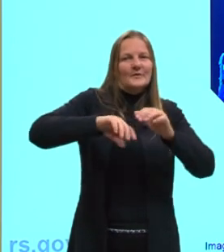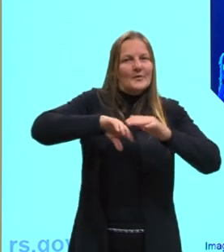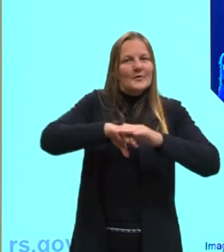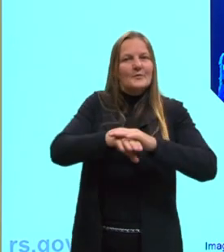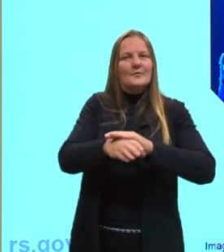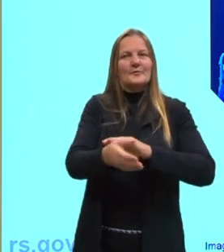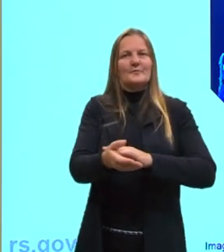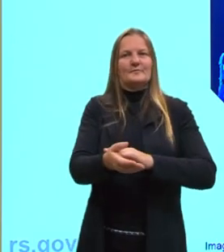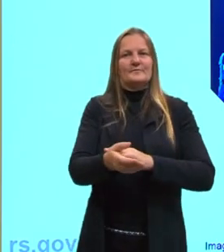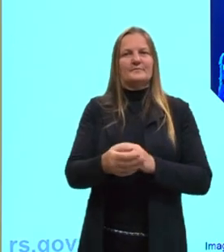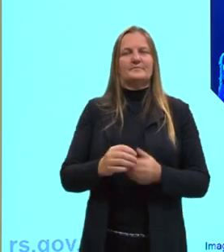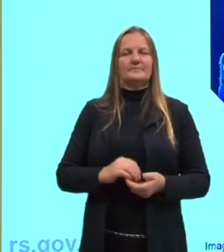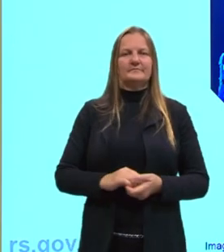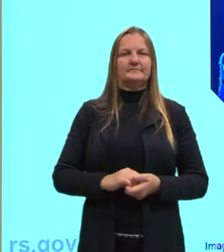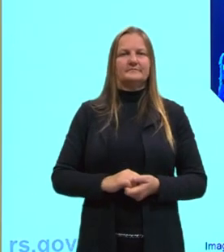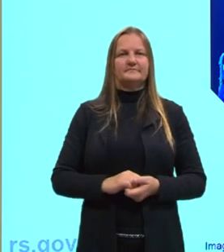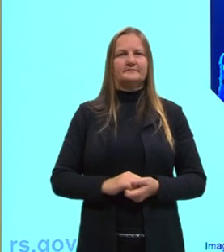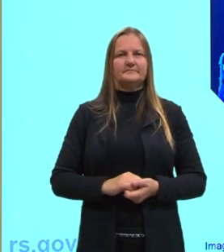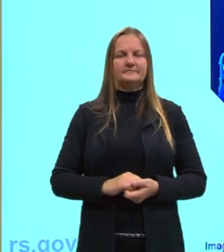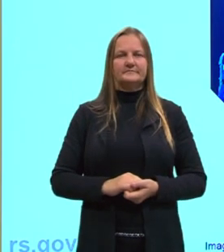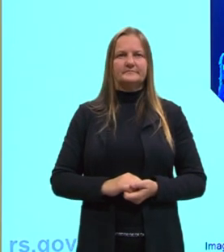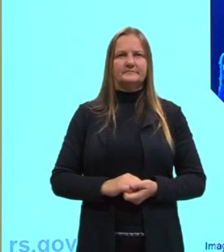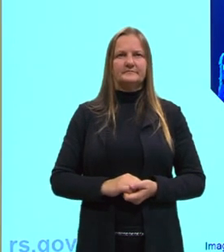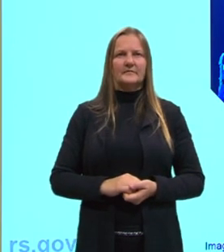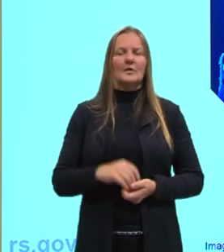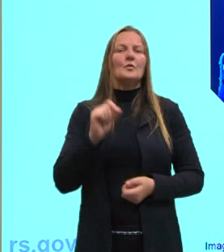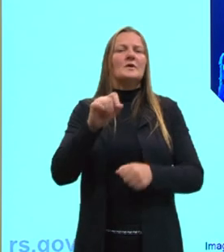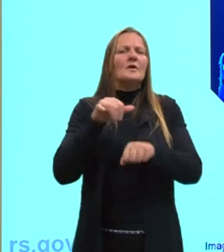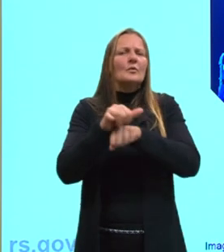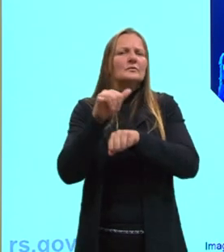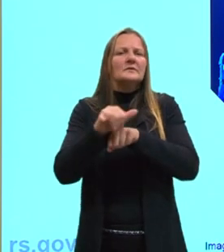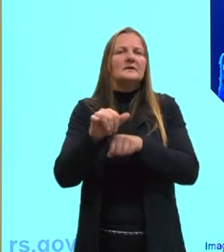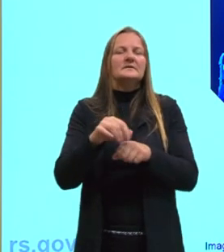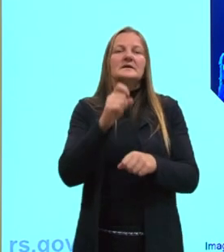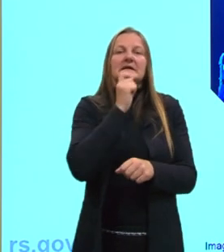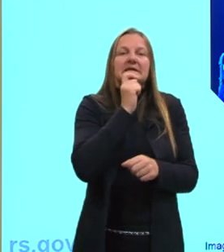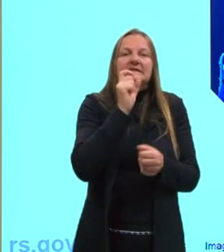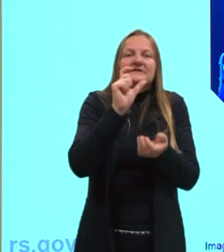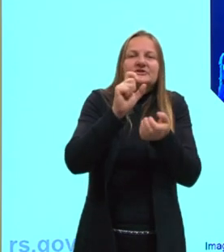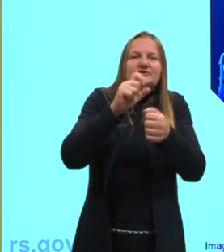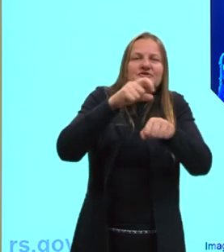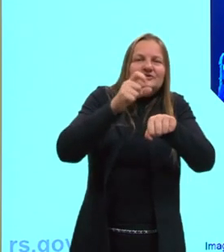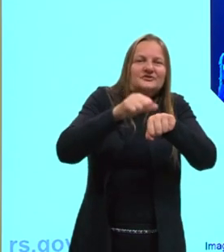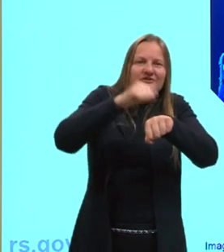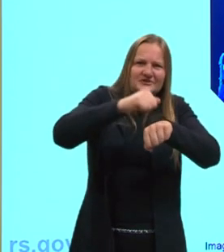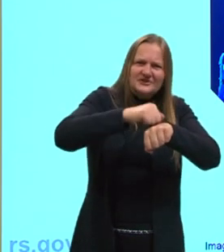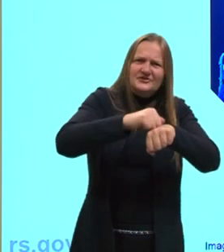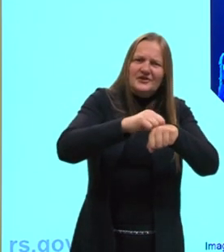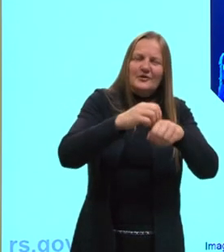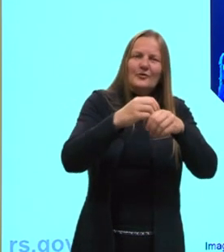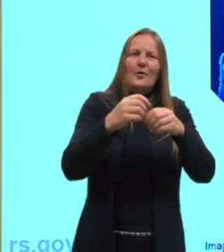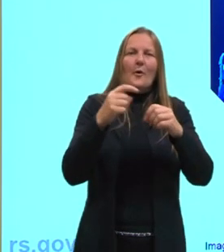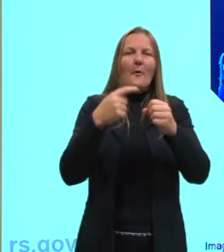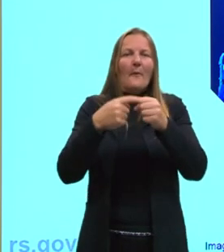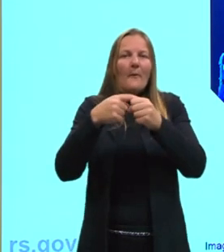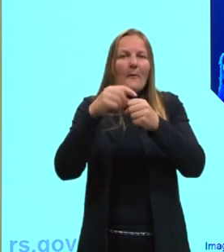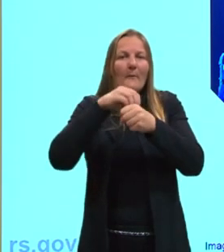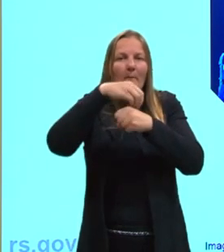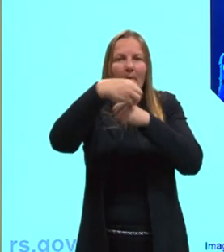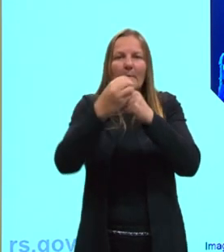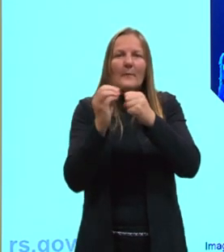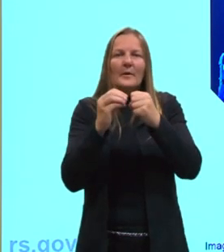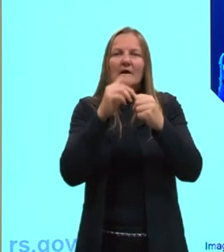em uma temperatura ambiente, provavelmente. O que acontece, né? No gelo, essas moléculas, né, da